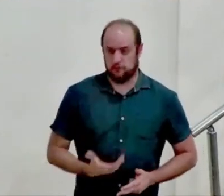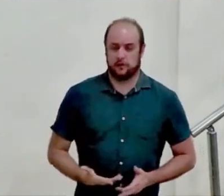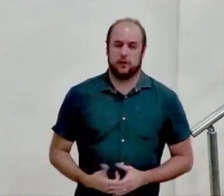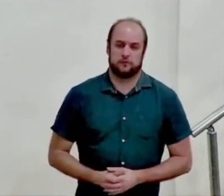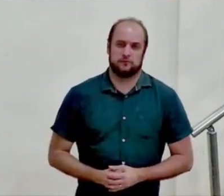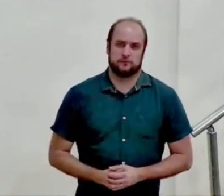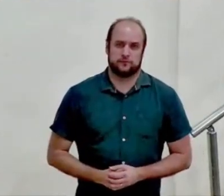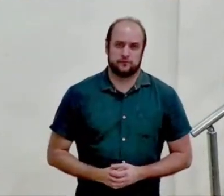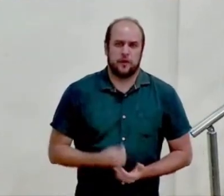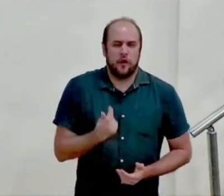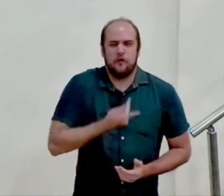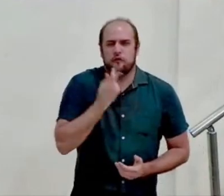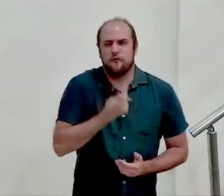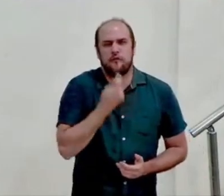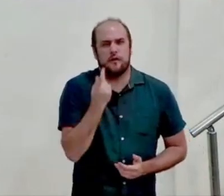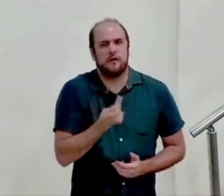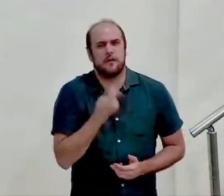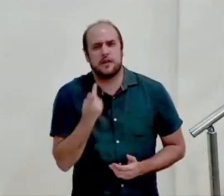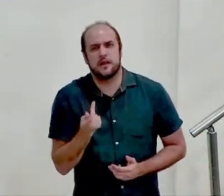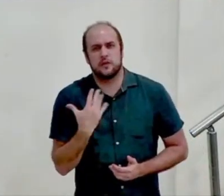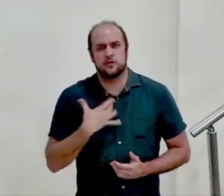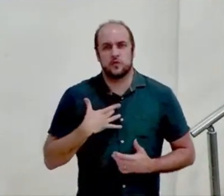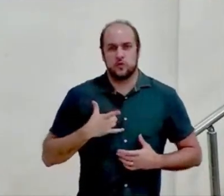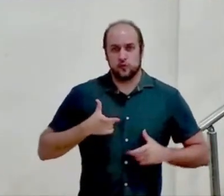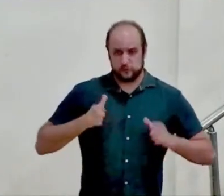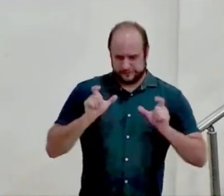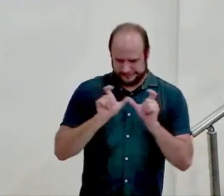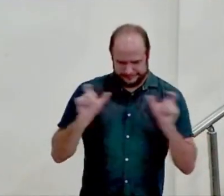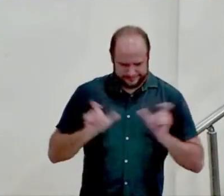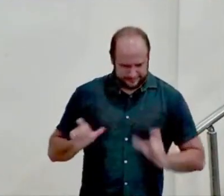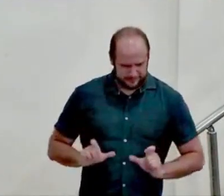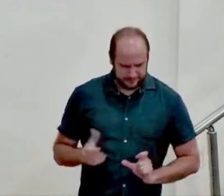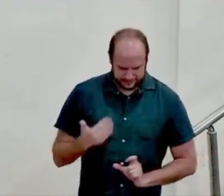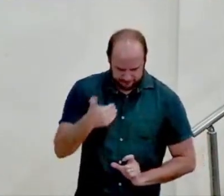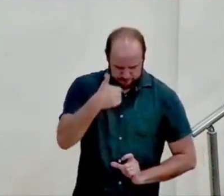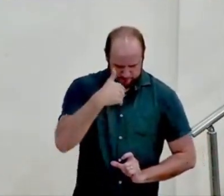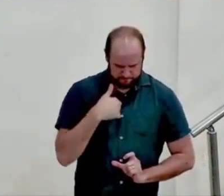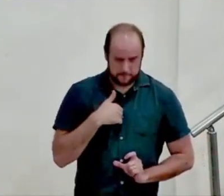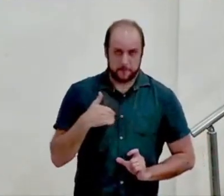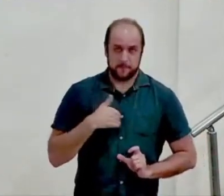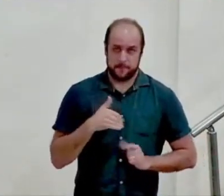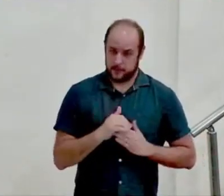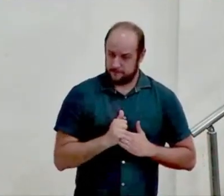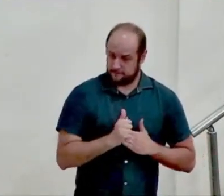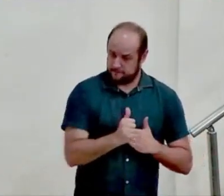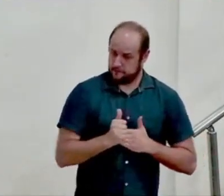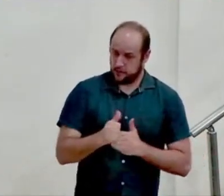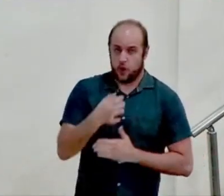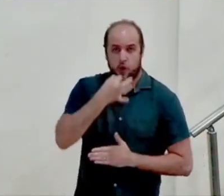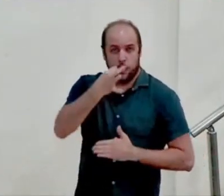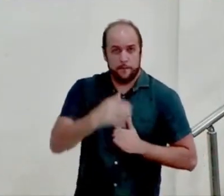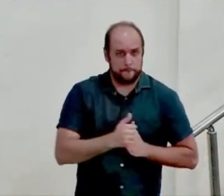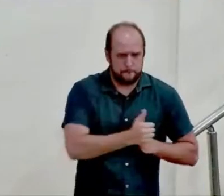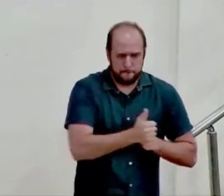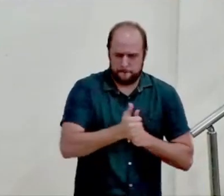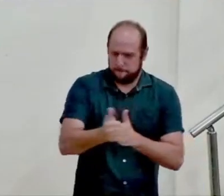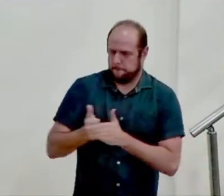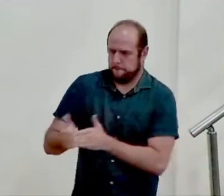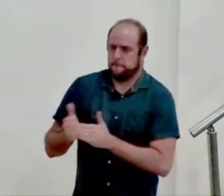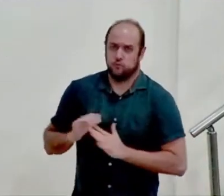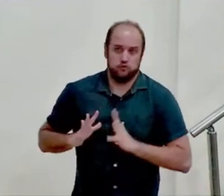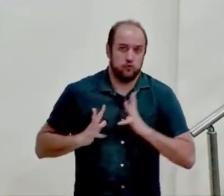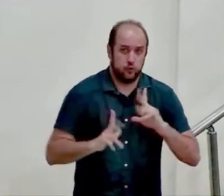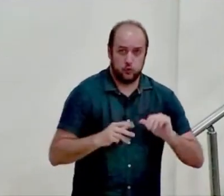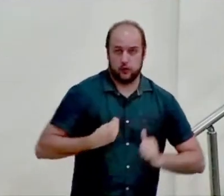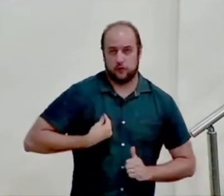está falando sobre o sistema que direciona todas as coisas na nossa vida é isso que a bíblia